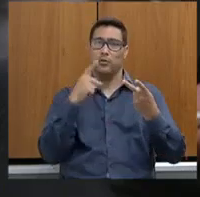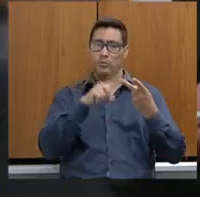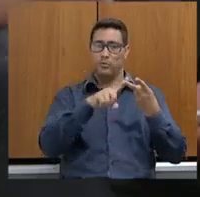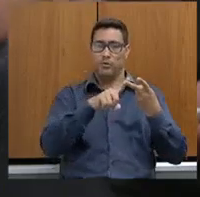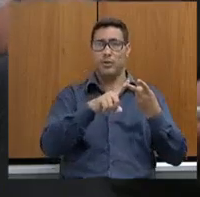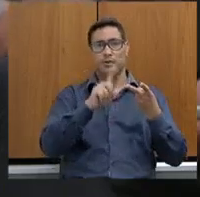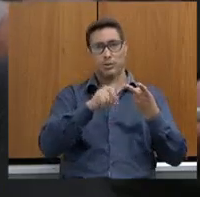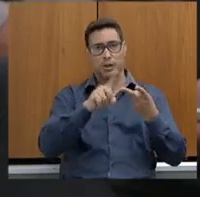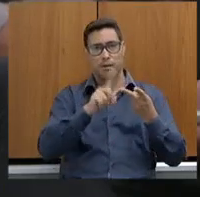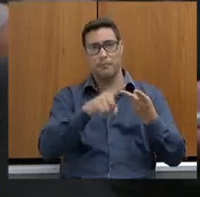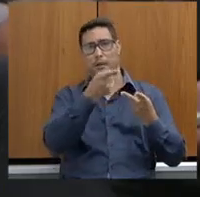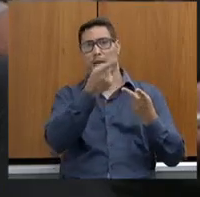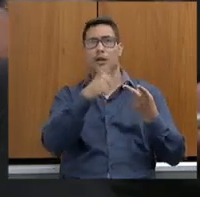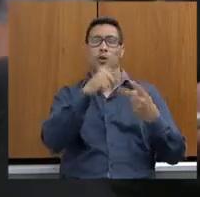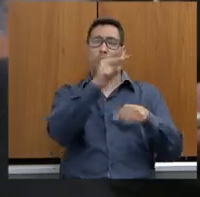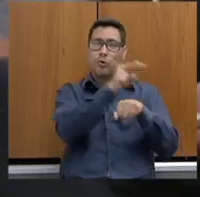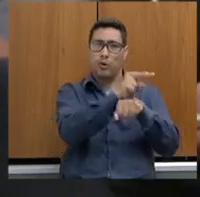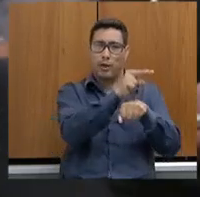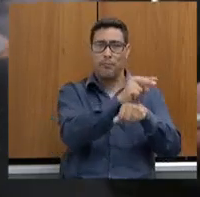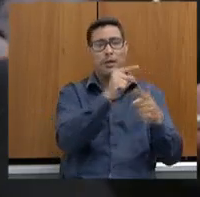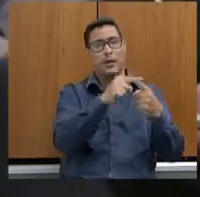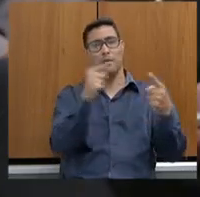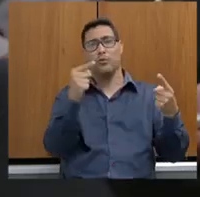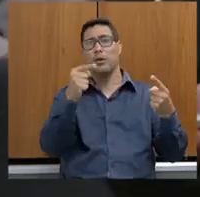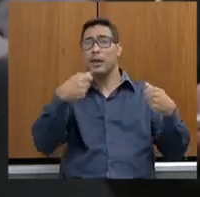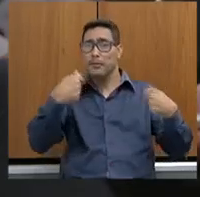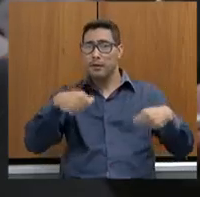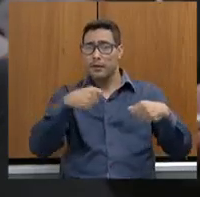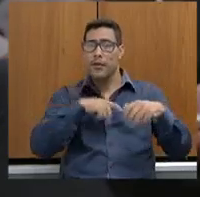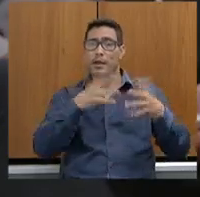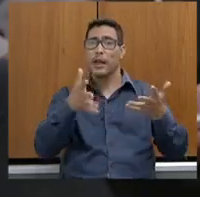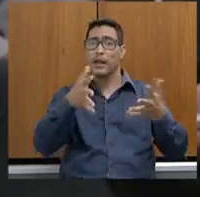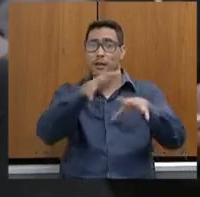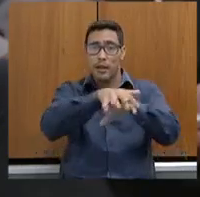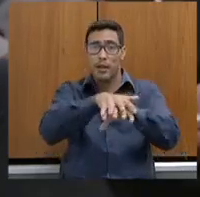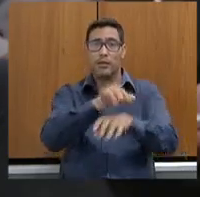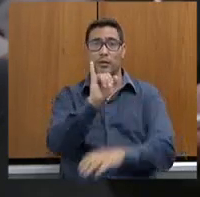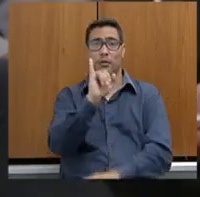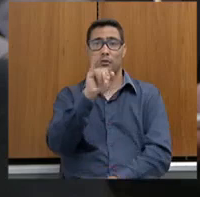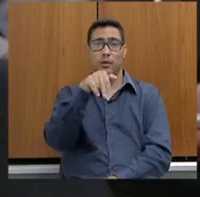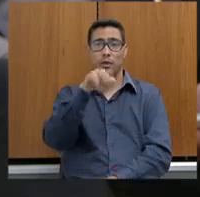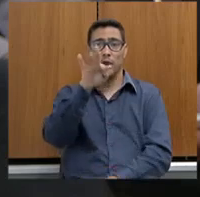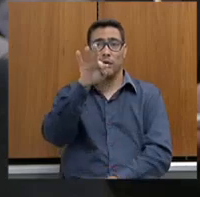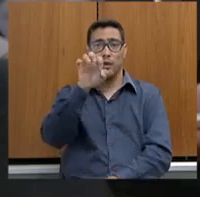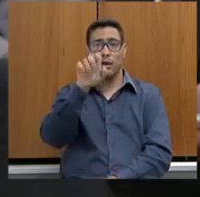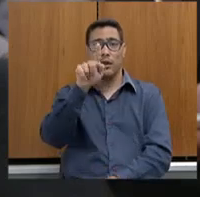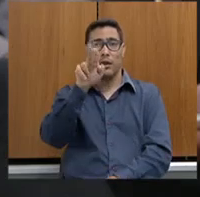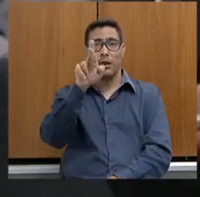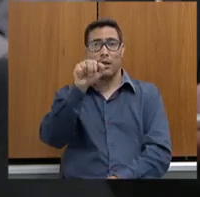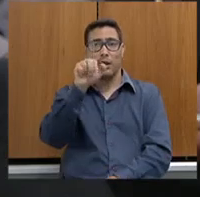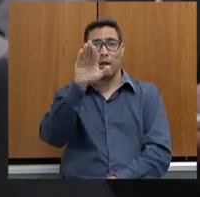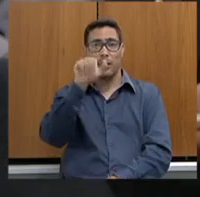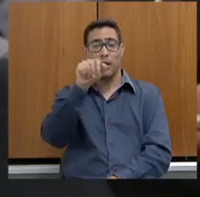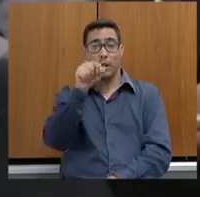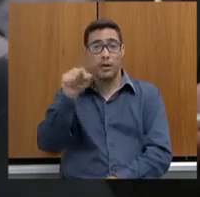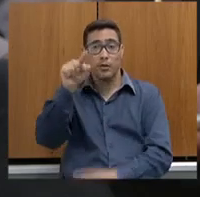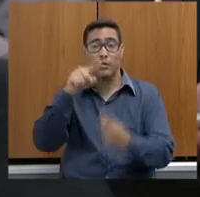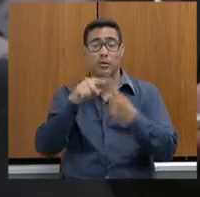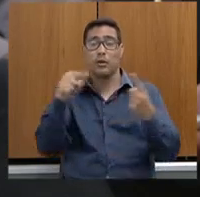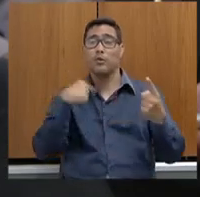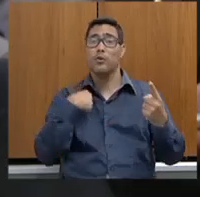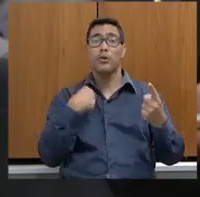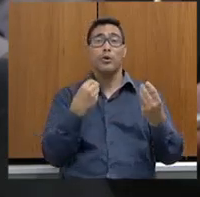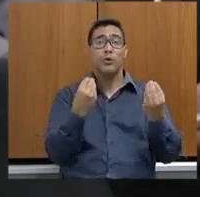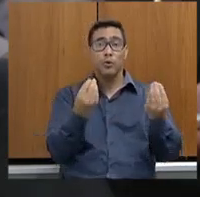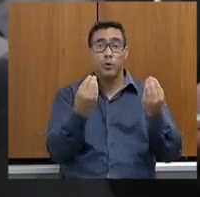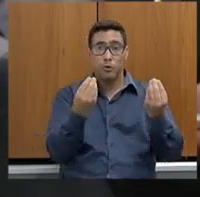Não existe ação de polícia em órgãos da mesma extração, do mesmo ente, que